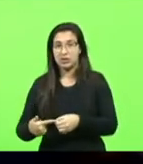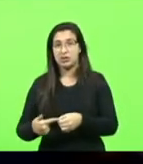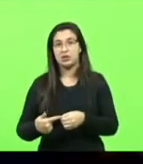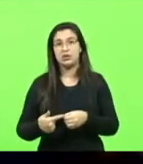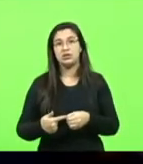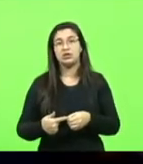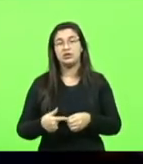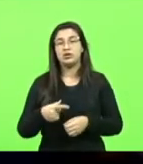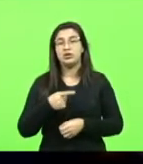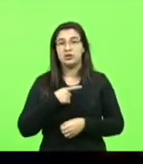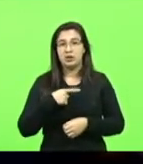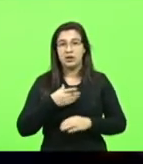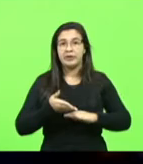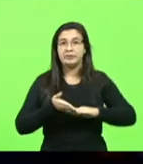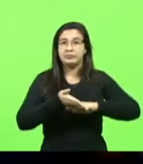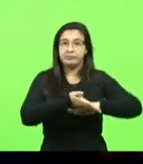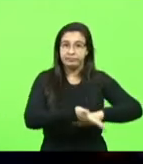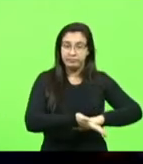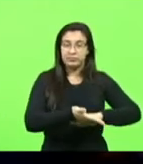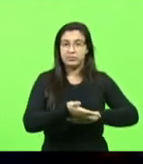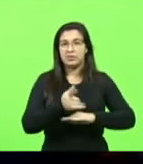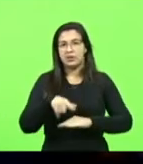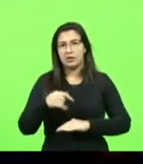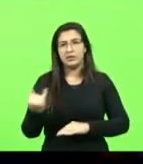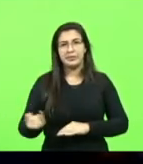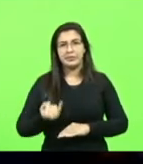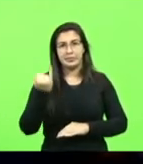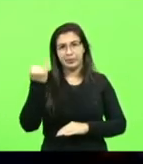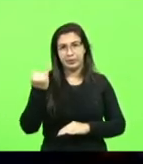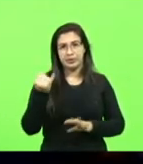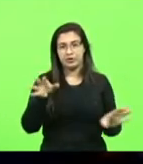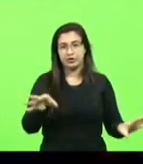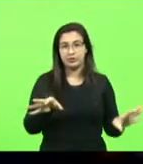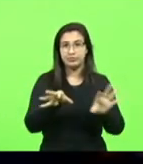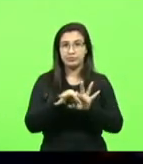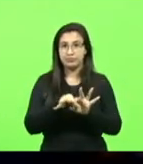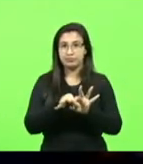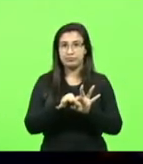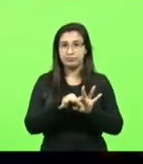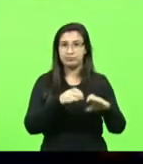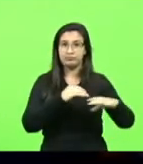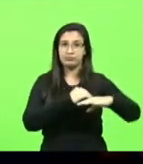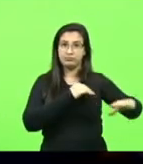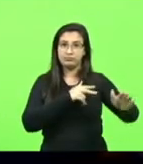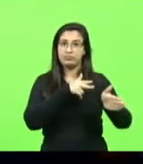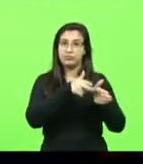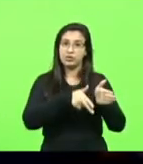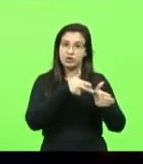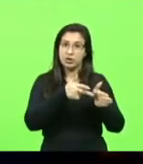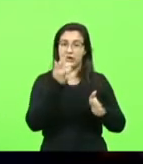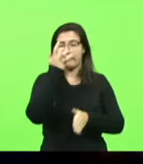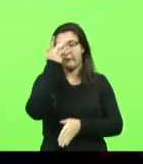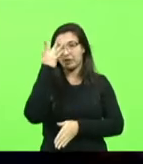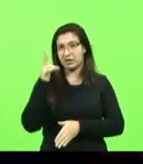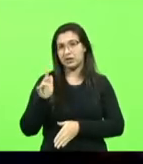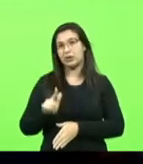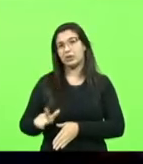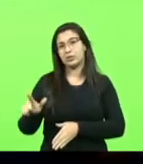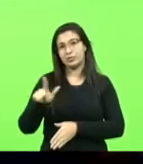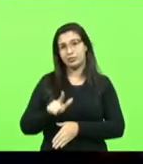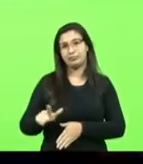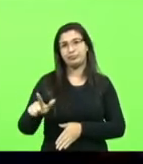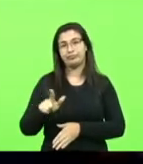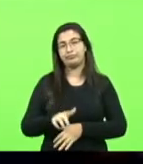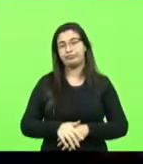portos, então é importante que eles sejam interligados por ferrovias para facilitação logística. Aliás,